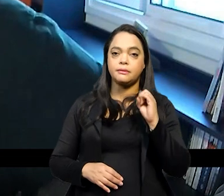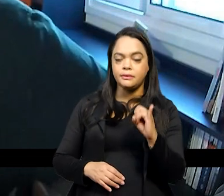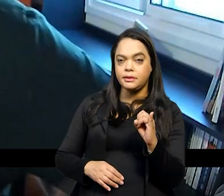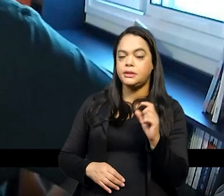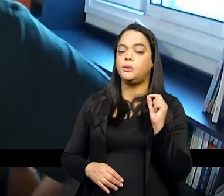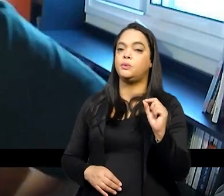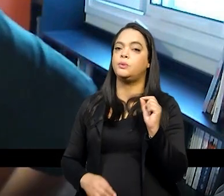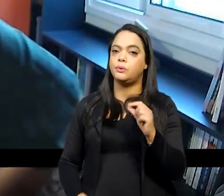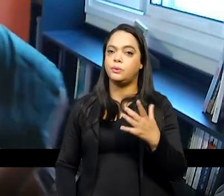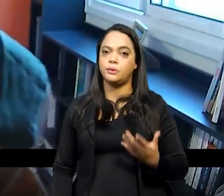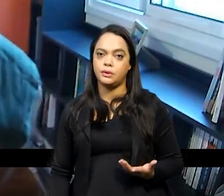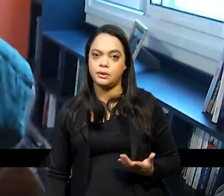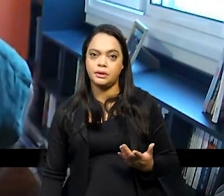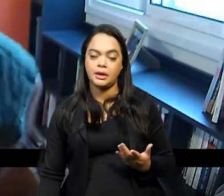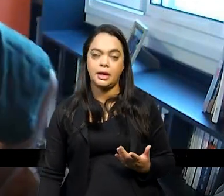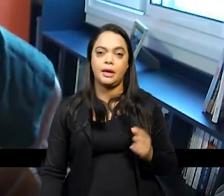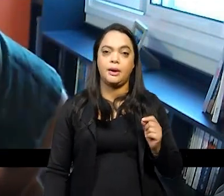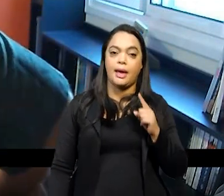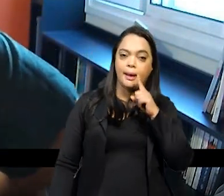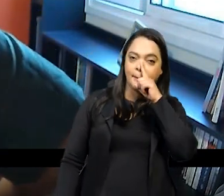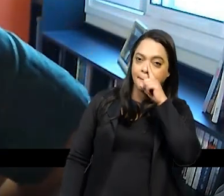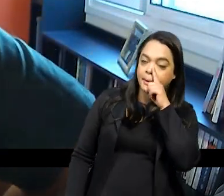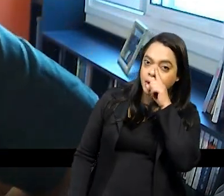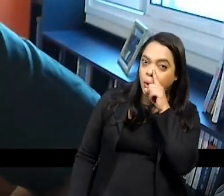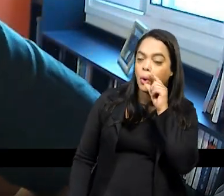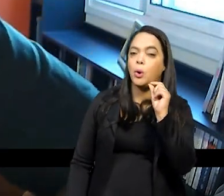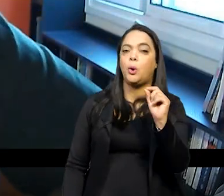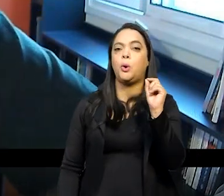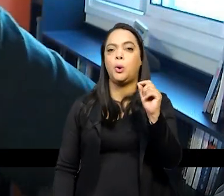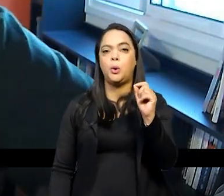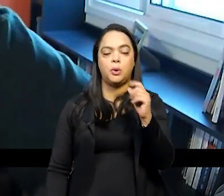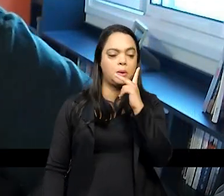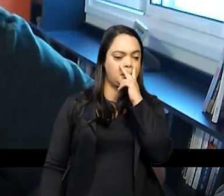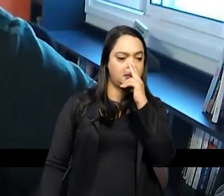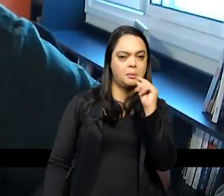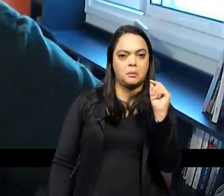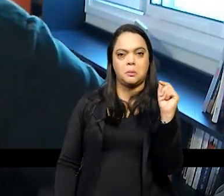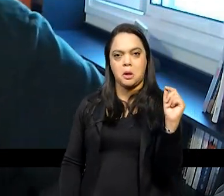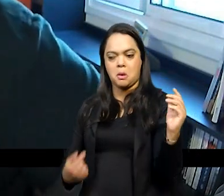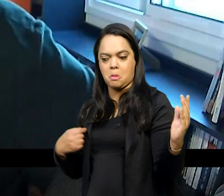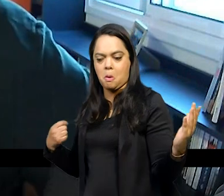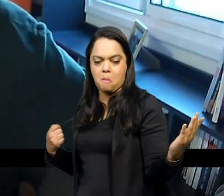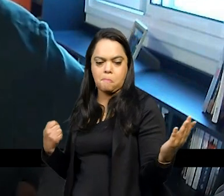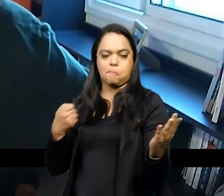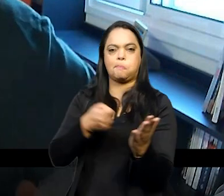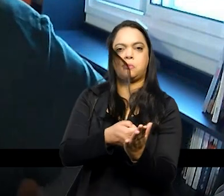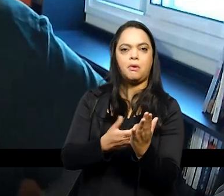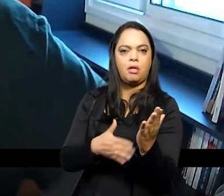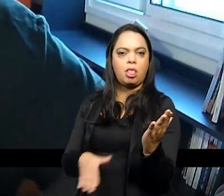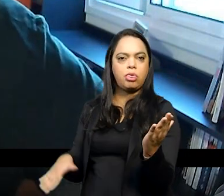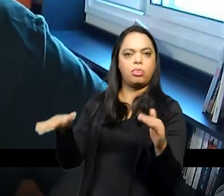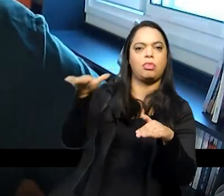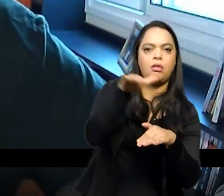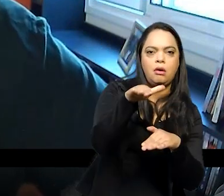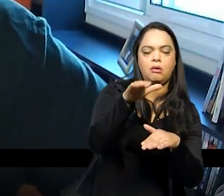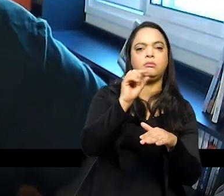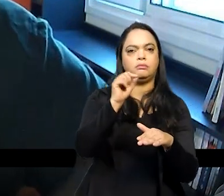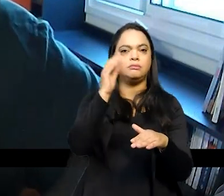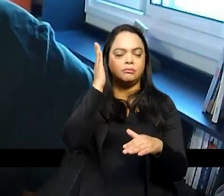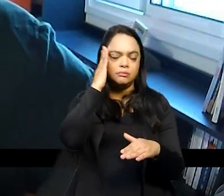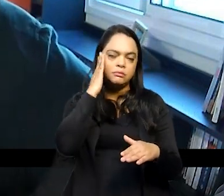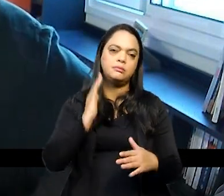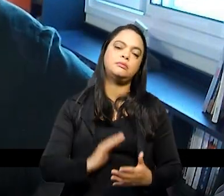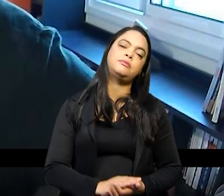perigosamente se sobrepondo a outra quando a gente coloca a ênfase demais no aspecto instrumental do